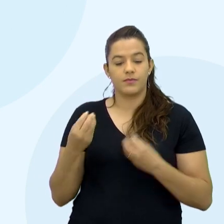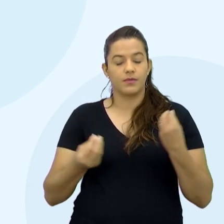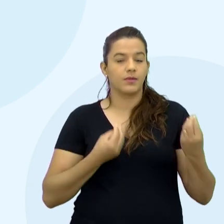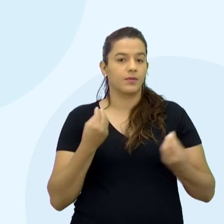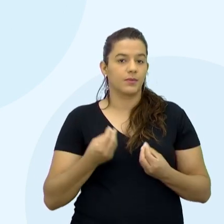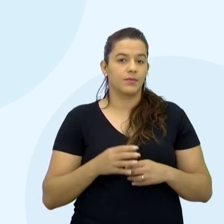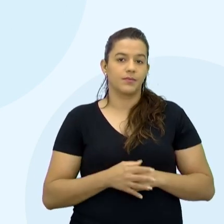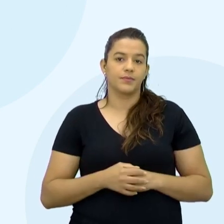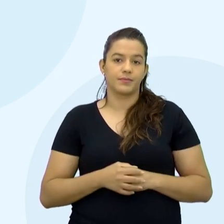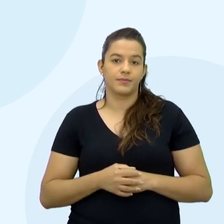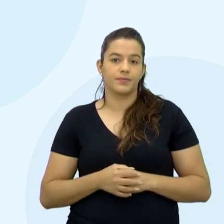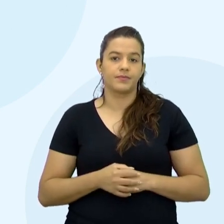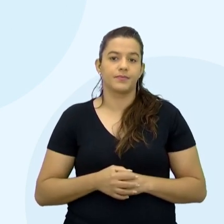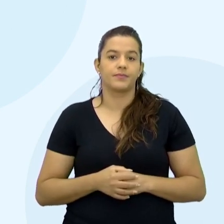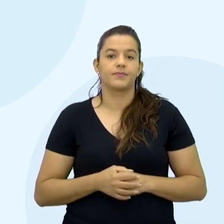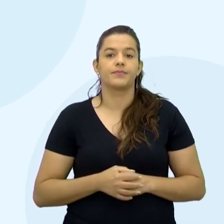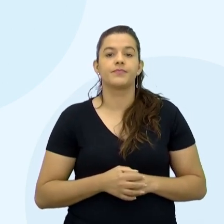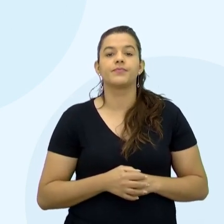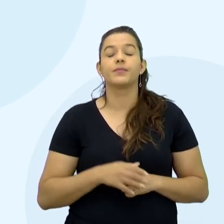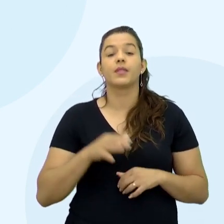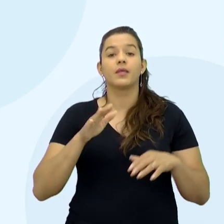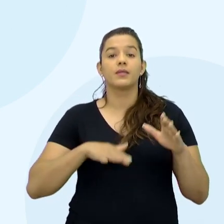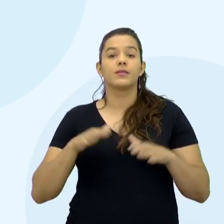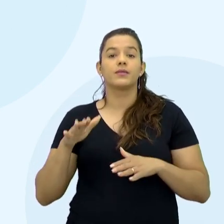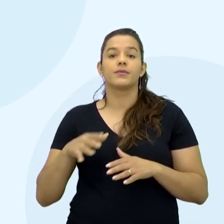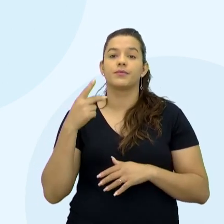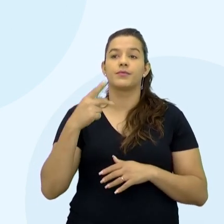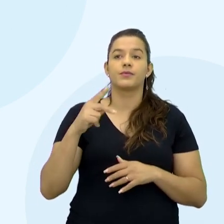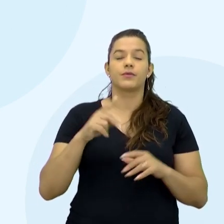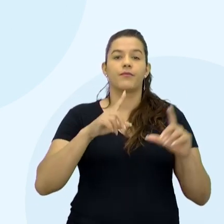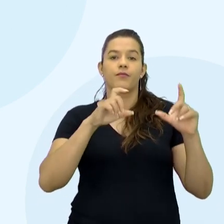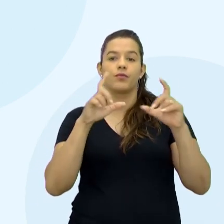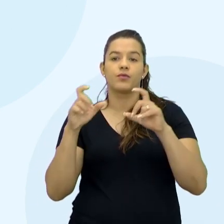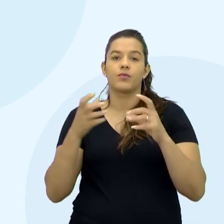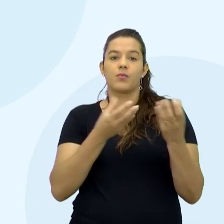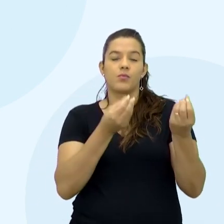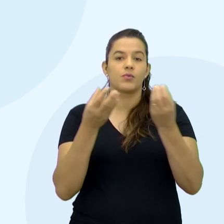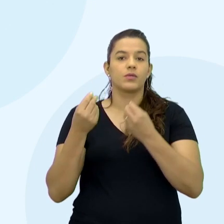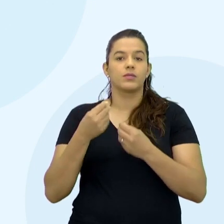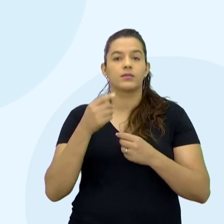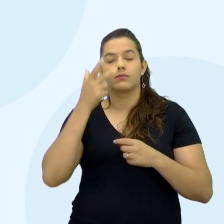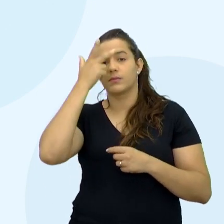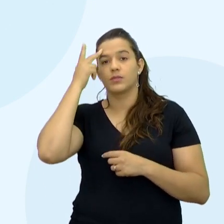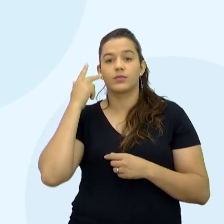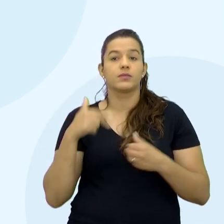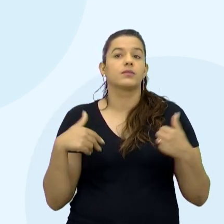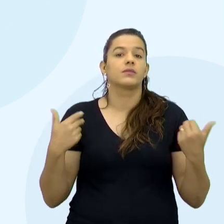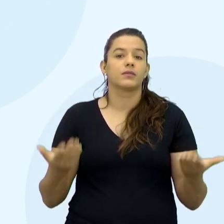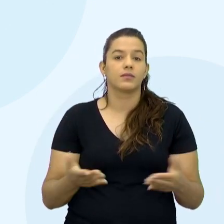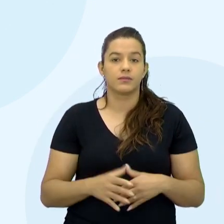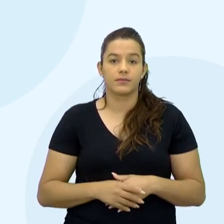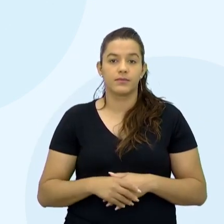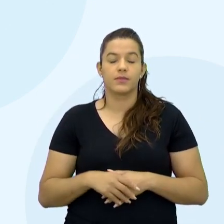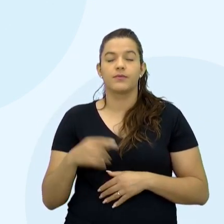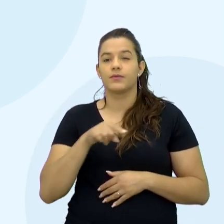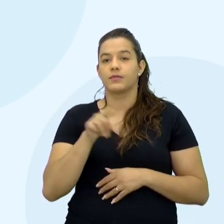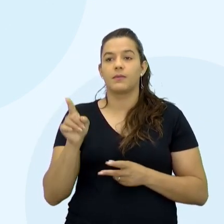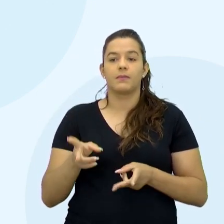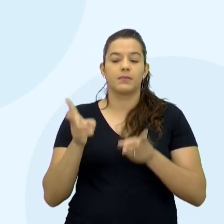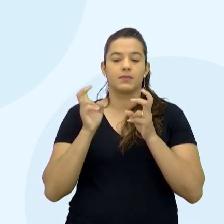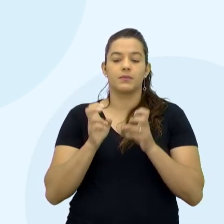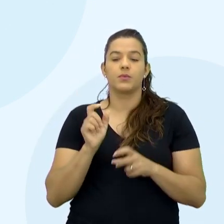imagem ali Porque você fotografou muitas pessoas Mas e aí Qual foi a sua percepção